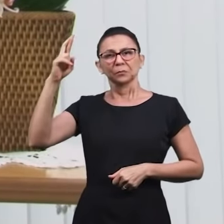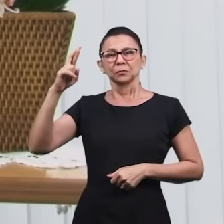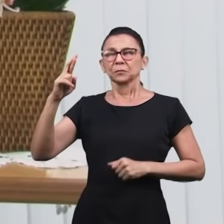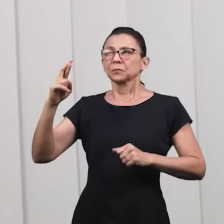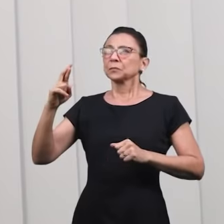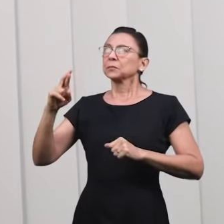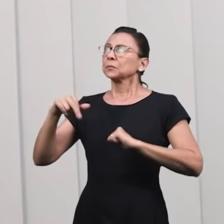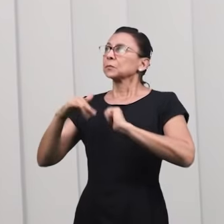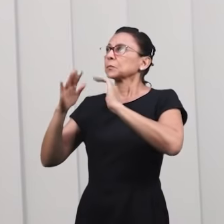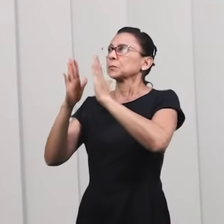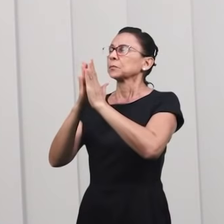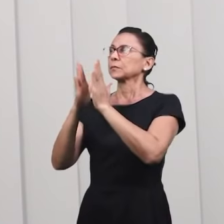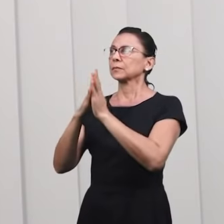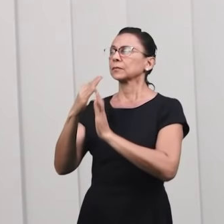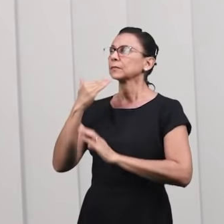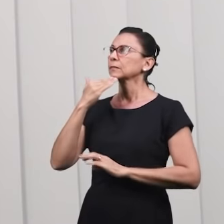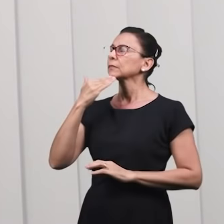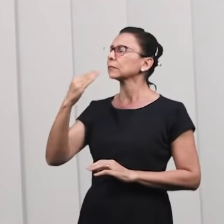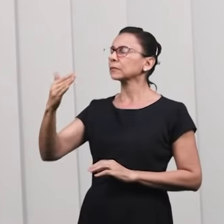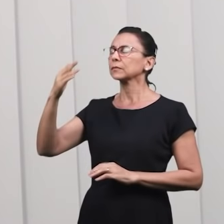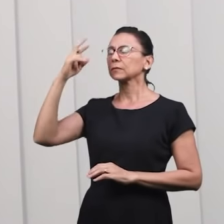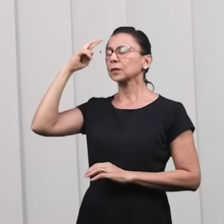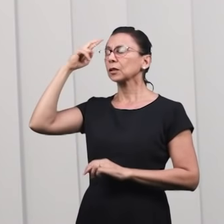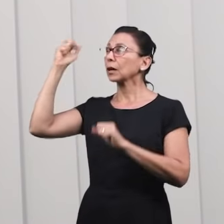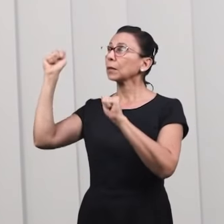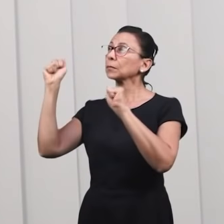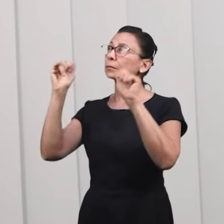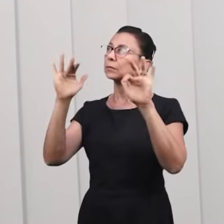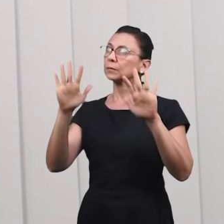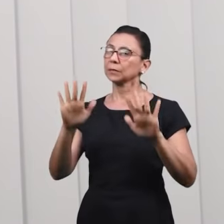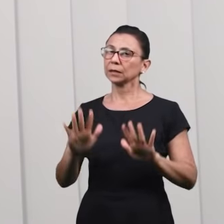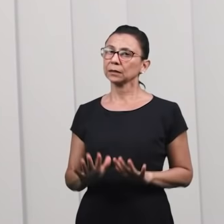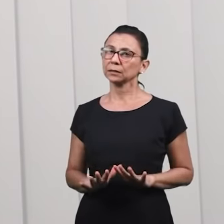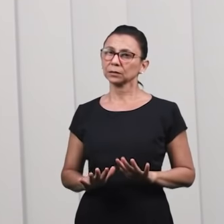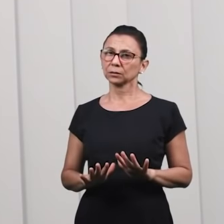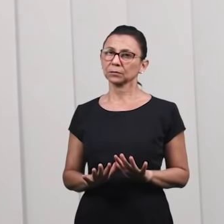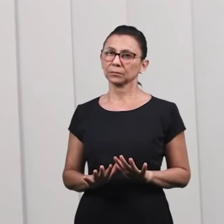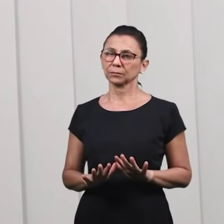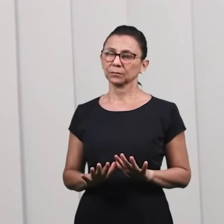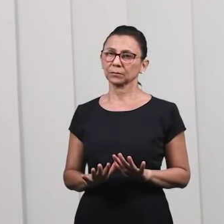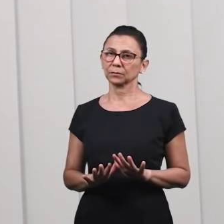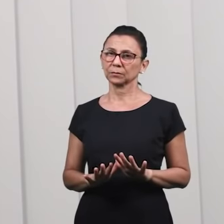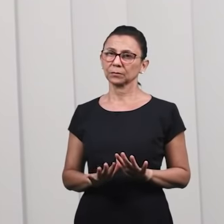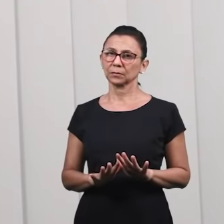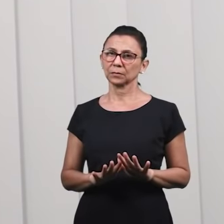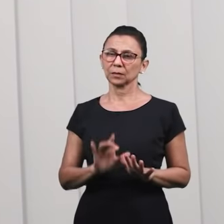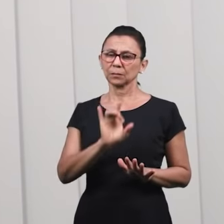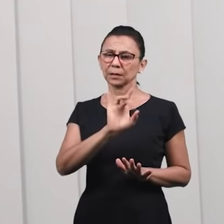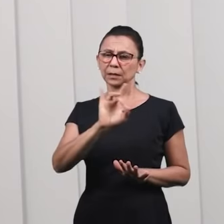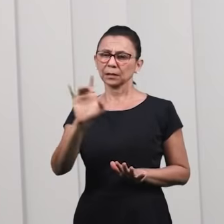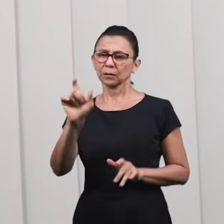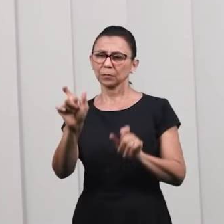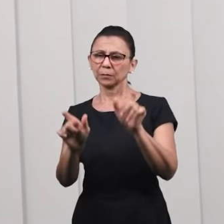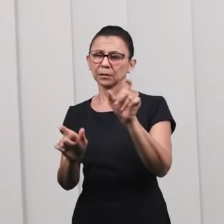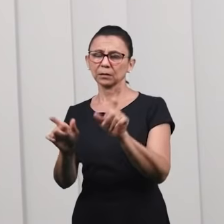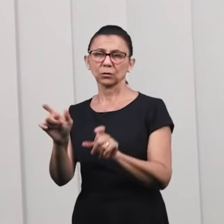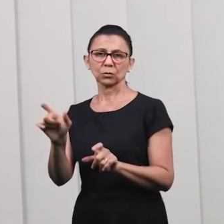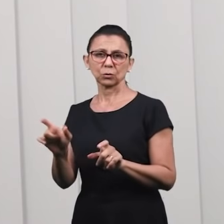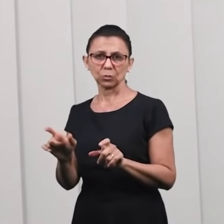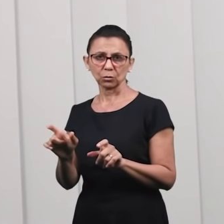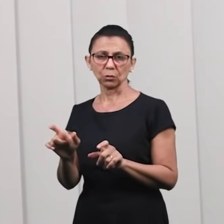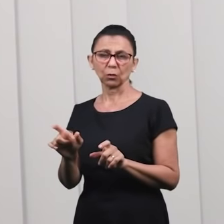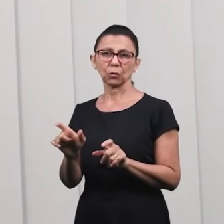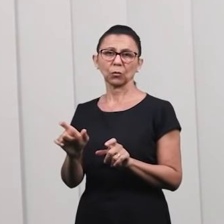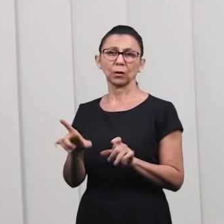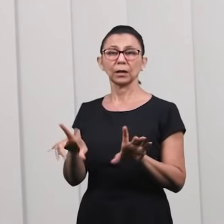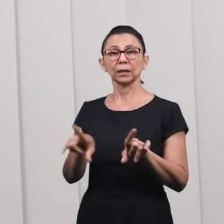Deus neste momento. Nós oramos Senhor nesta hora e pedimos a tua bênção, Senhor, sobre a vida dos teus